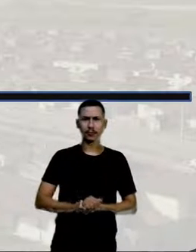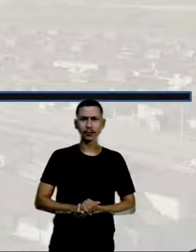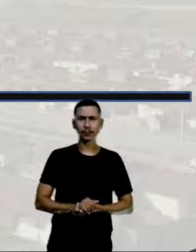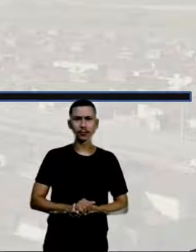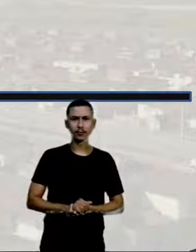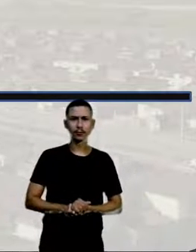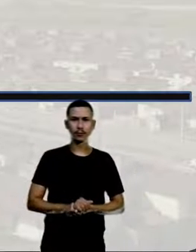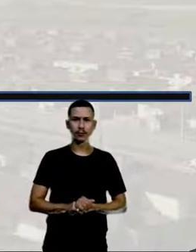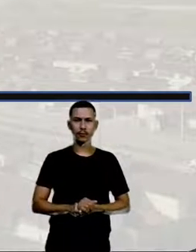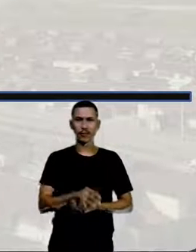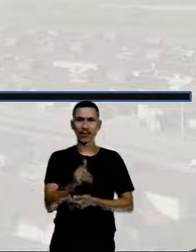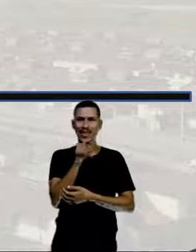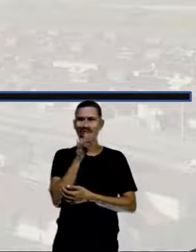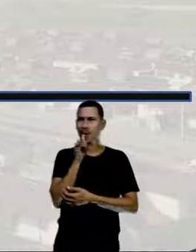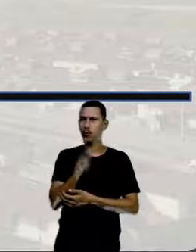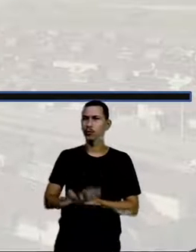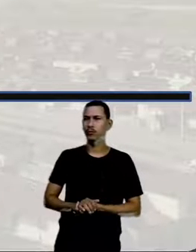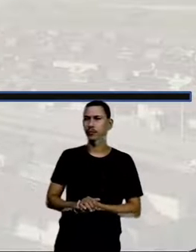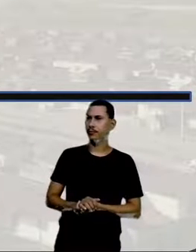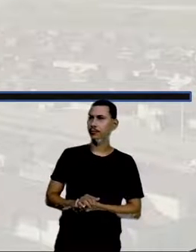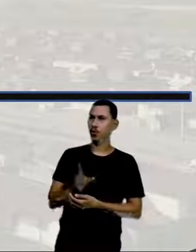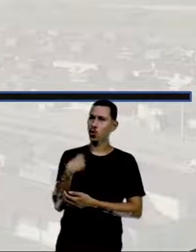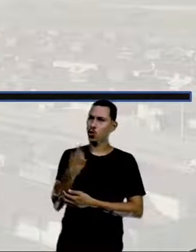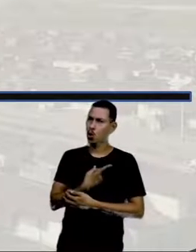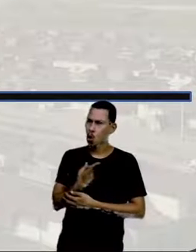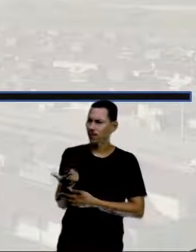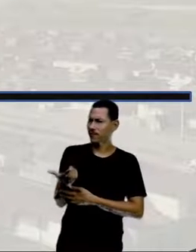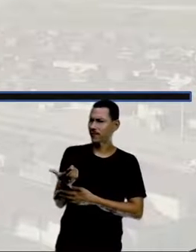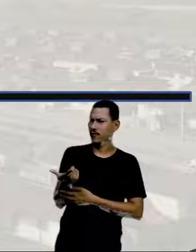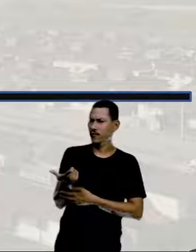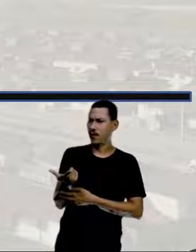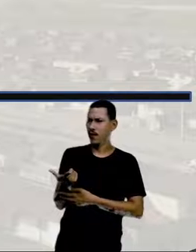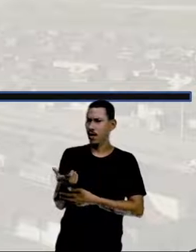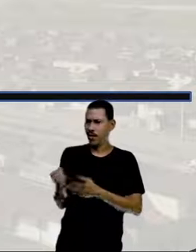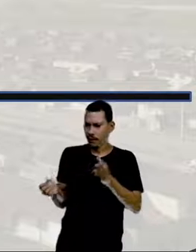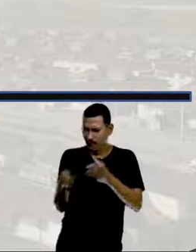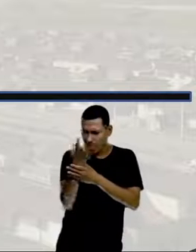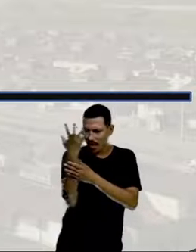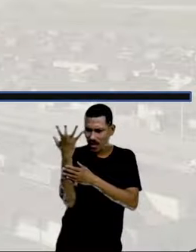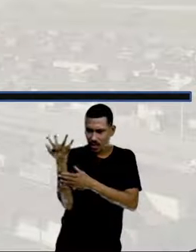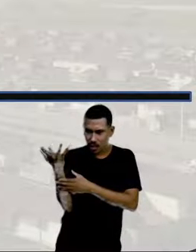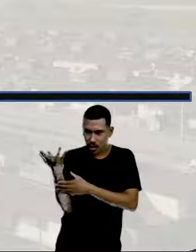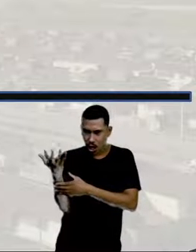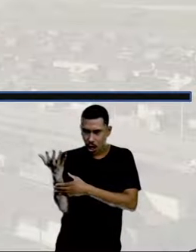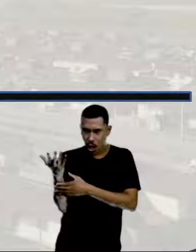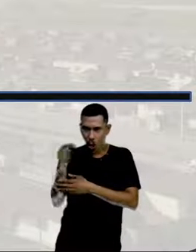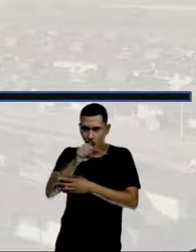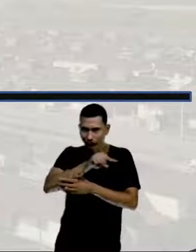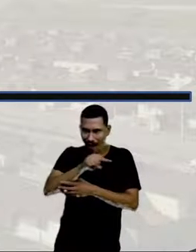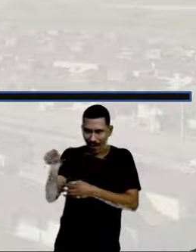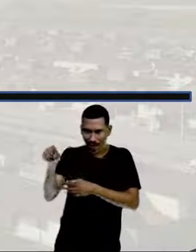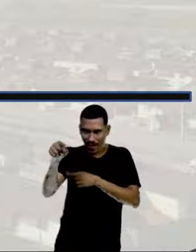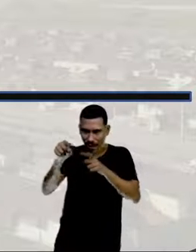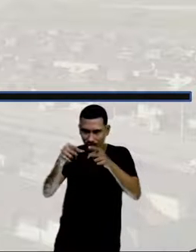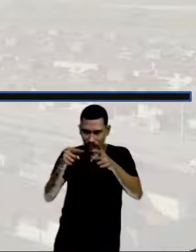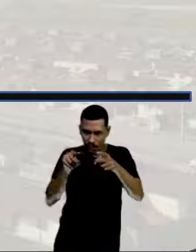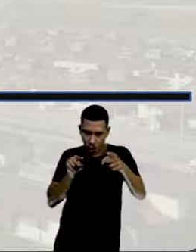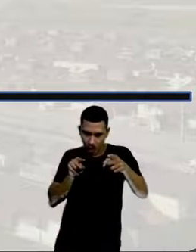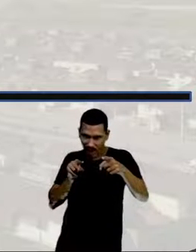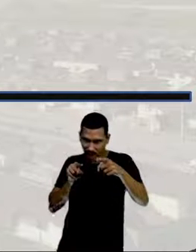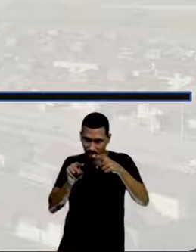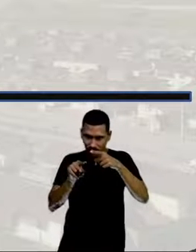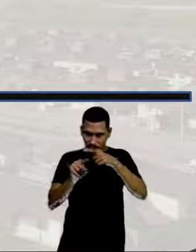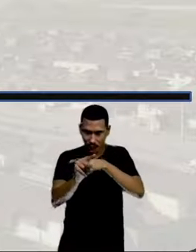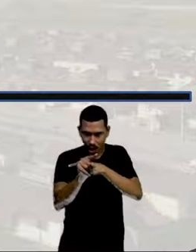por exemplo, quando a gente tem aqui a formação, o cruzamento dessas duas retas, a gente formou